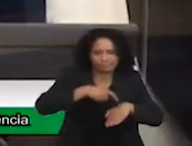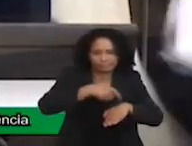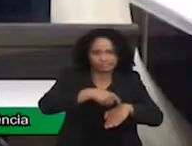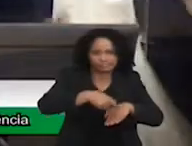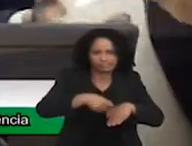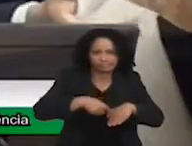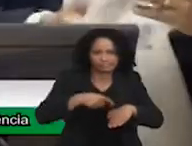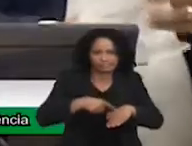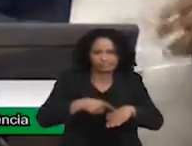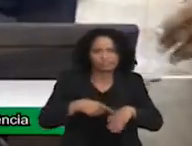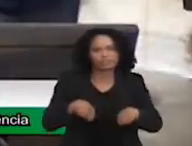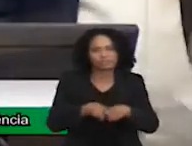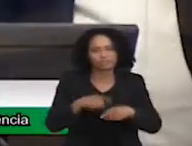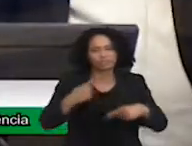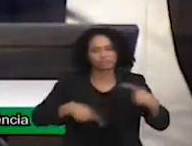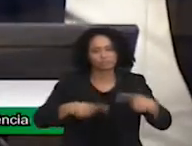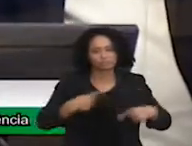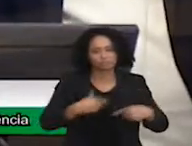uso da palavra.